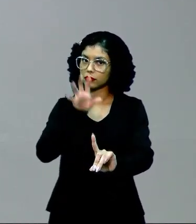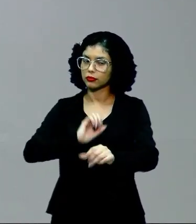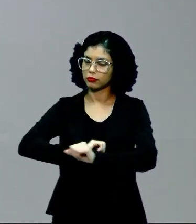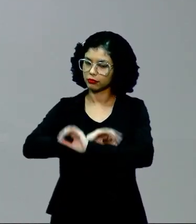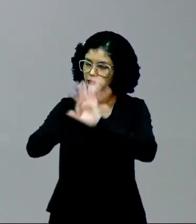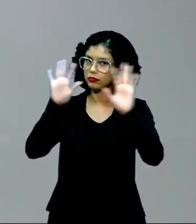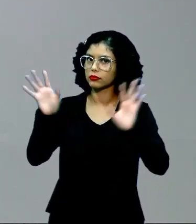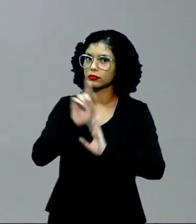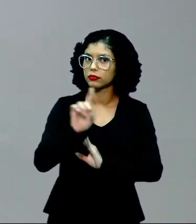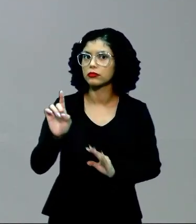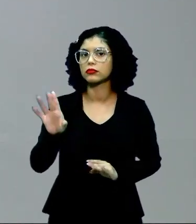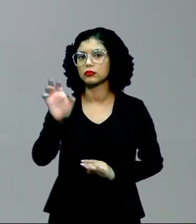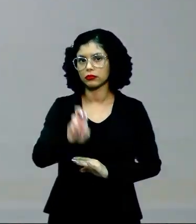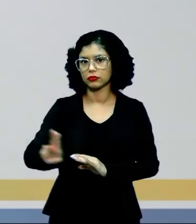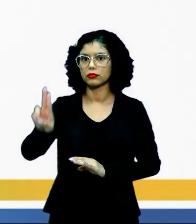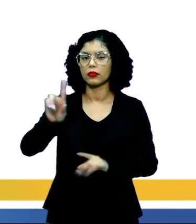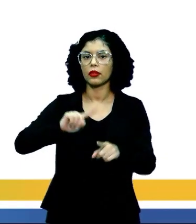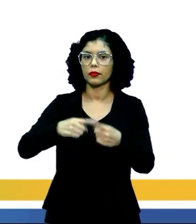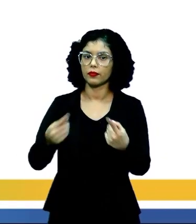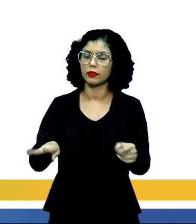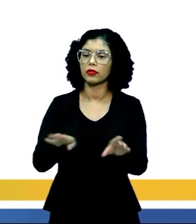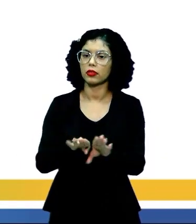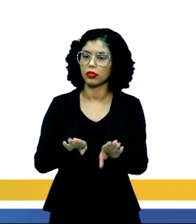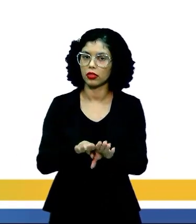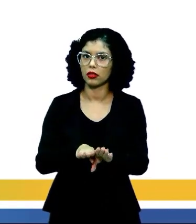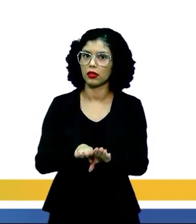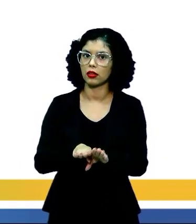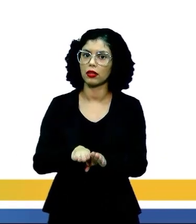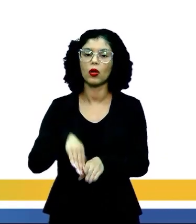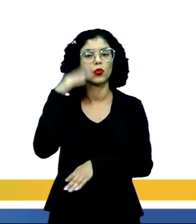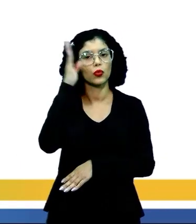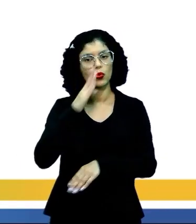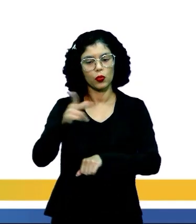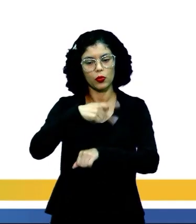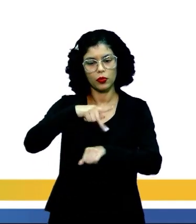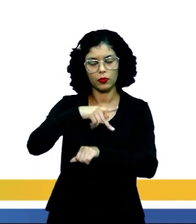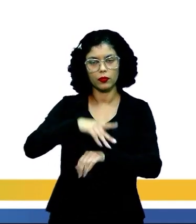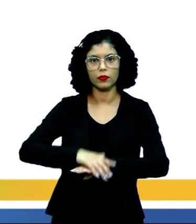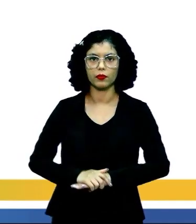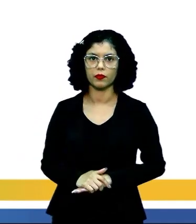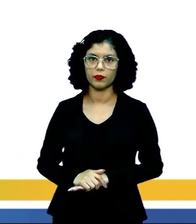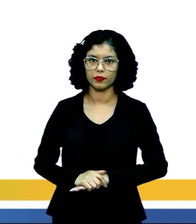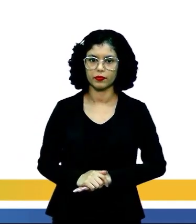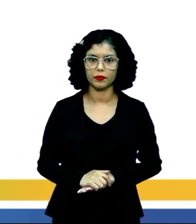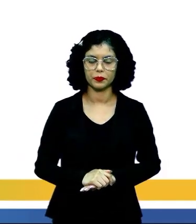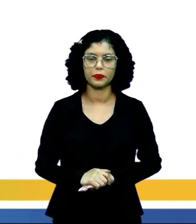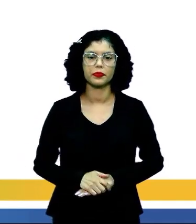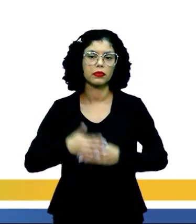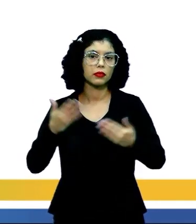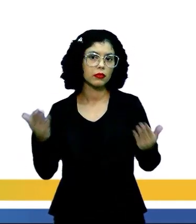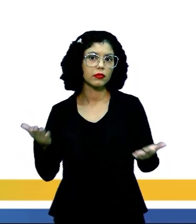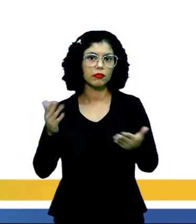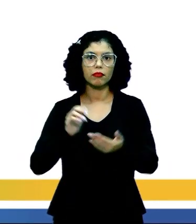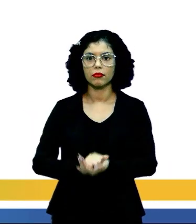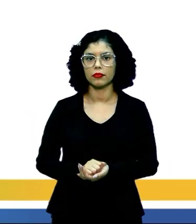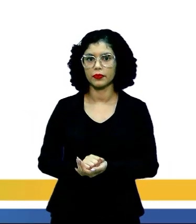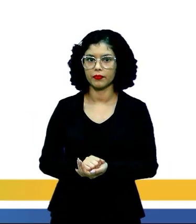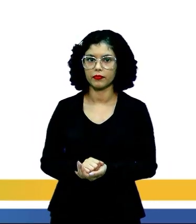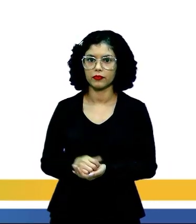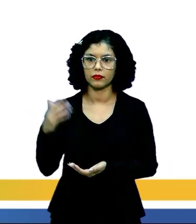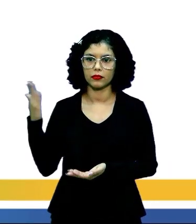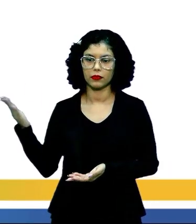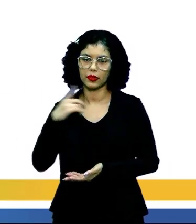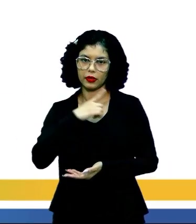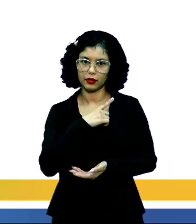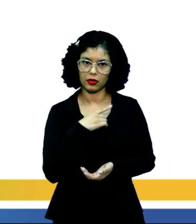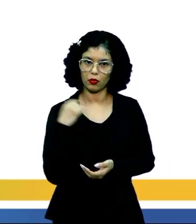claro, não só a Europa, mas, obviamente, o nosso país, a nação brasileira. Bom, vamos lá. O que